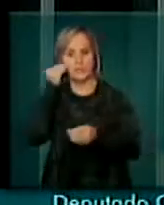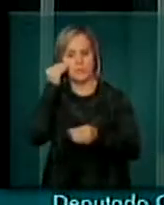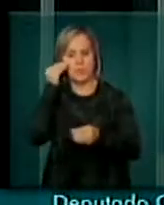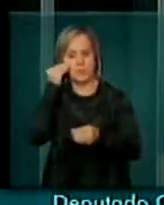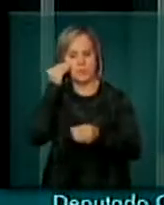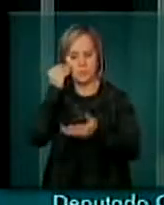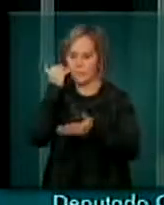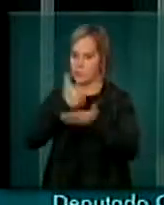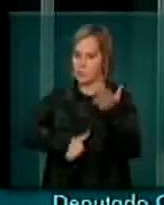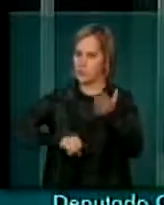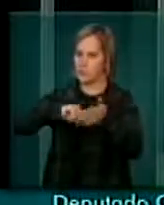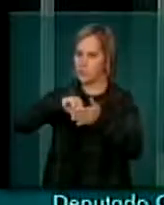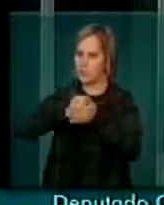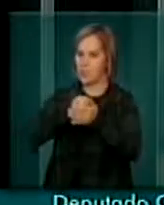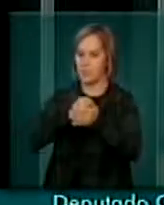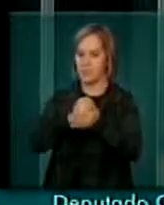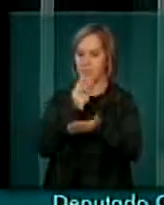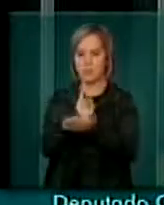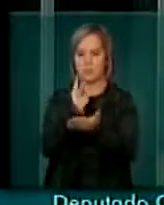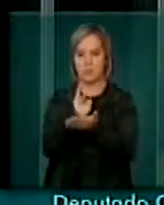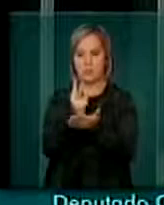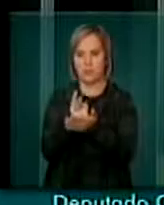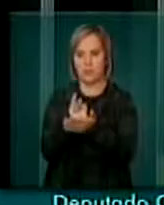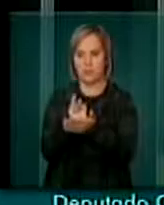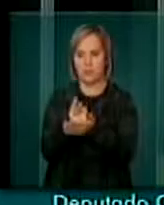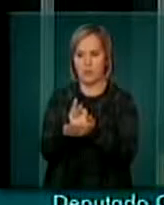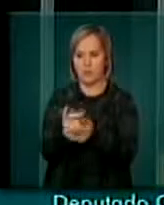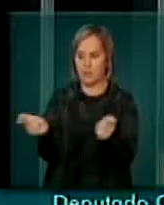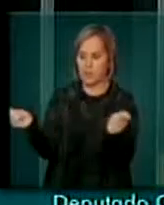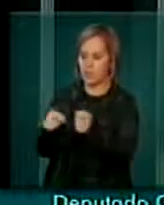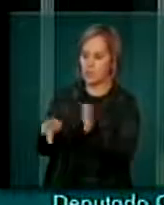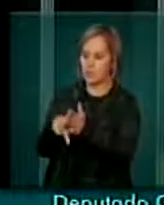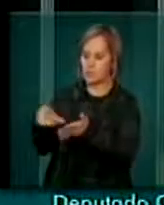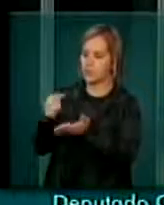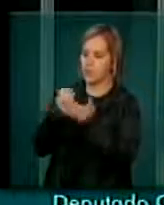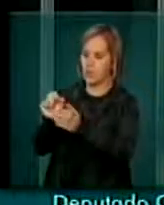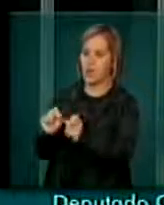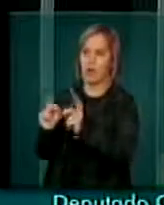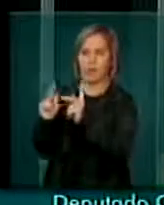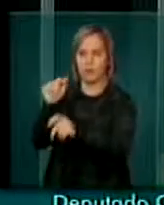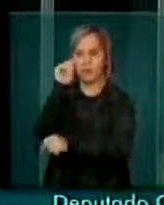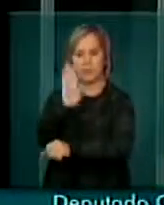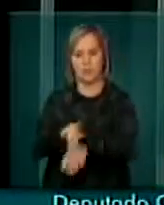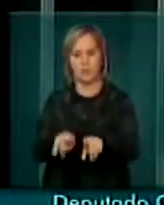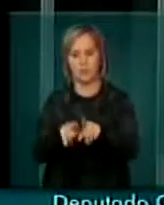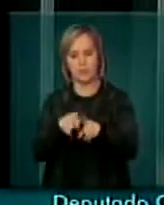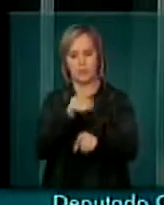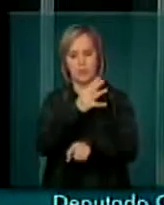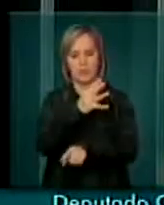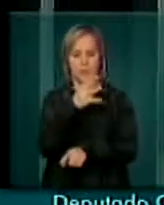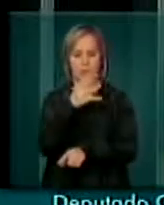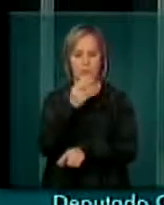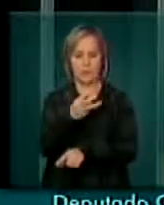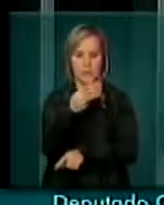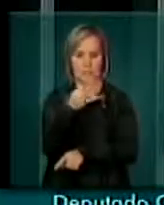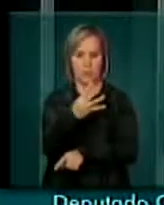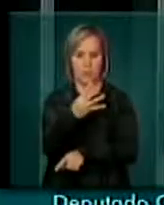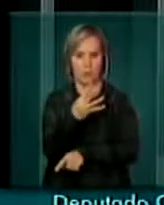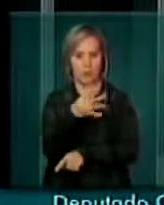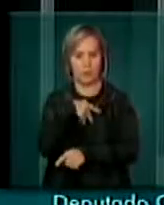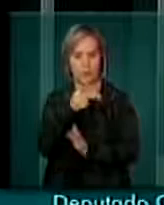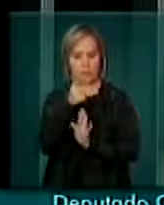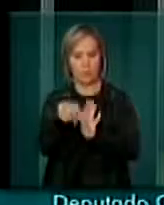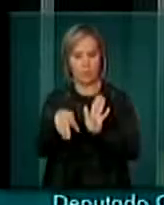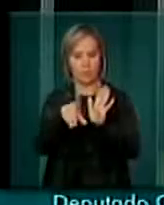e que possamos consolidar ainda mais garantias aos aposentados brasileiros. Também, da mesma forma, a 4434, que é um projeto de lei que